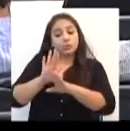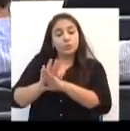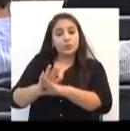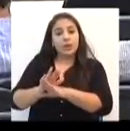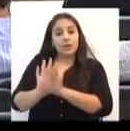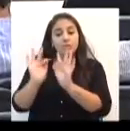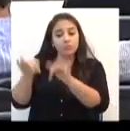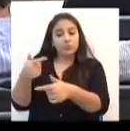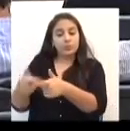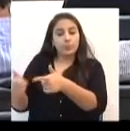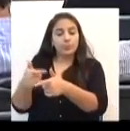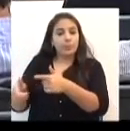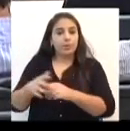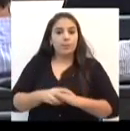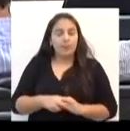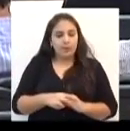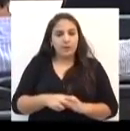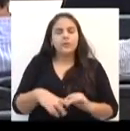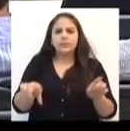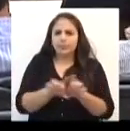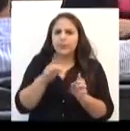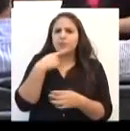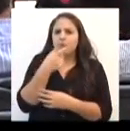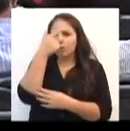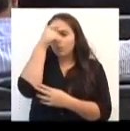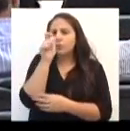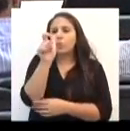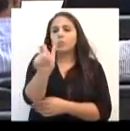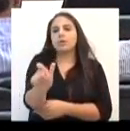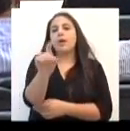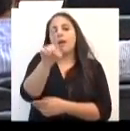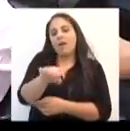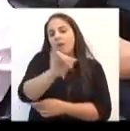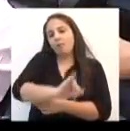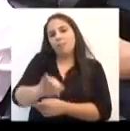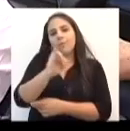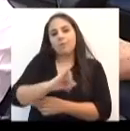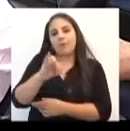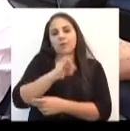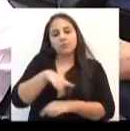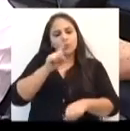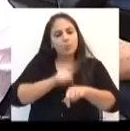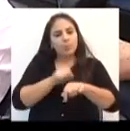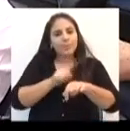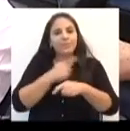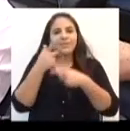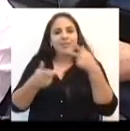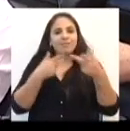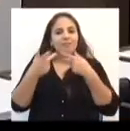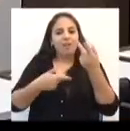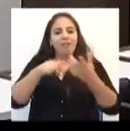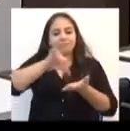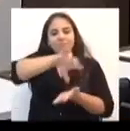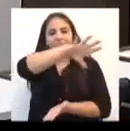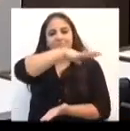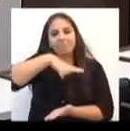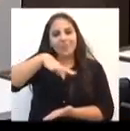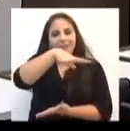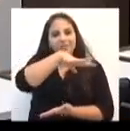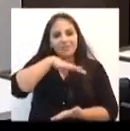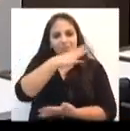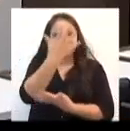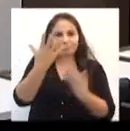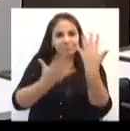Ele ressaltou ainda que a conscientização é essencial quando o assunto é o meio ambiente. Temos problemas de